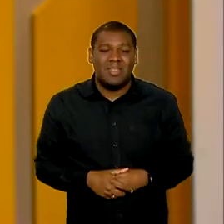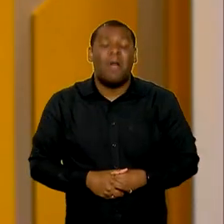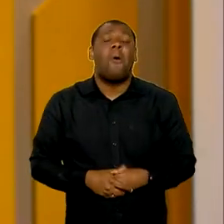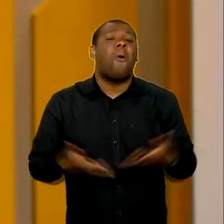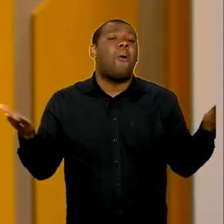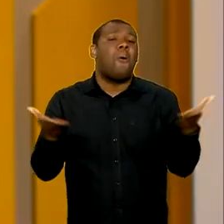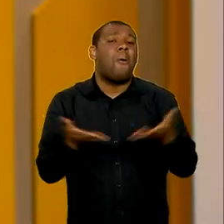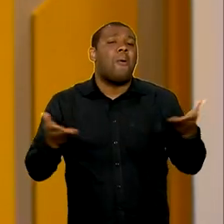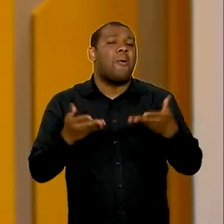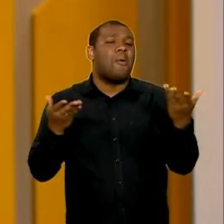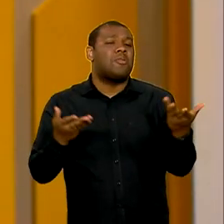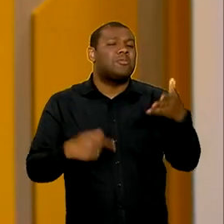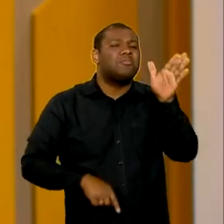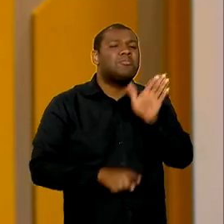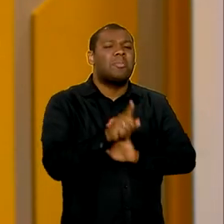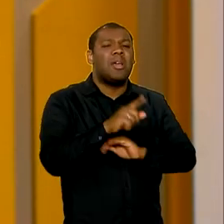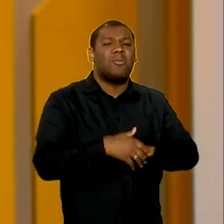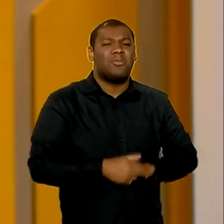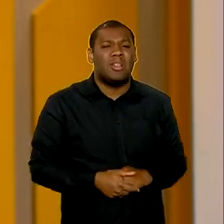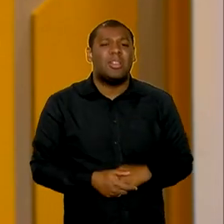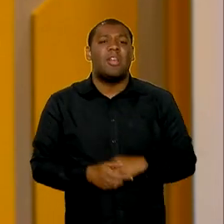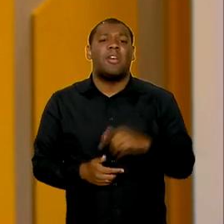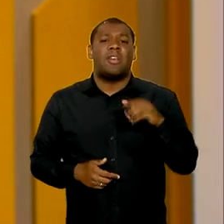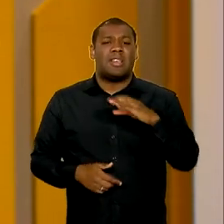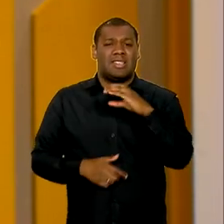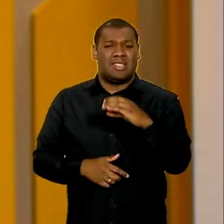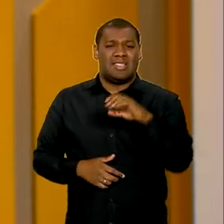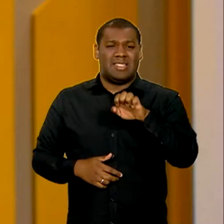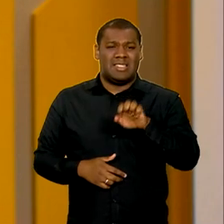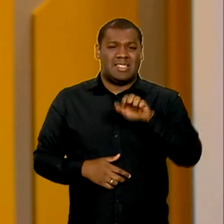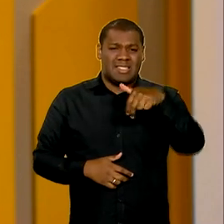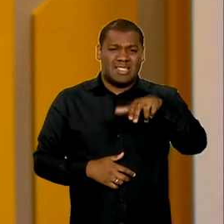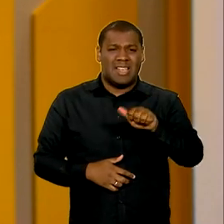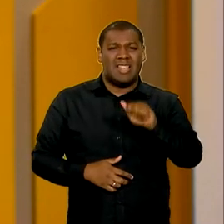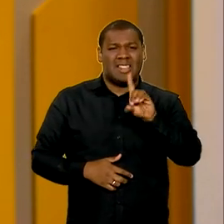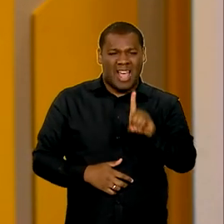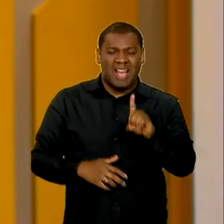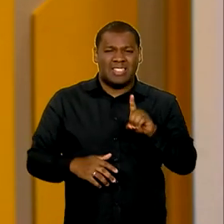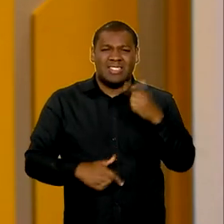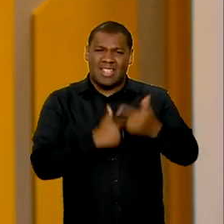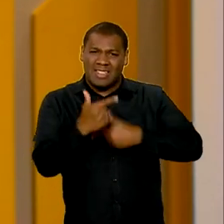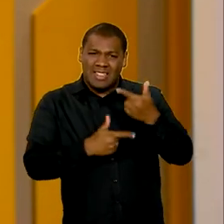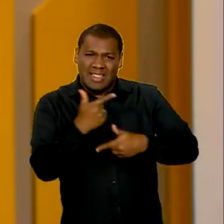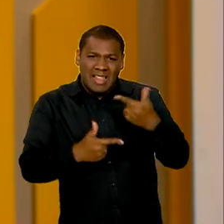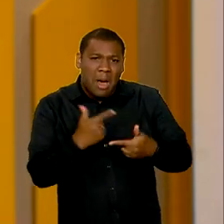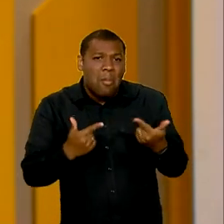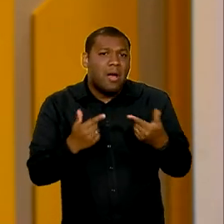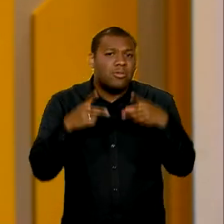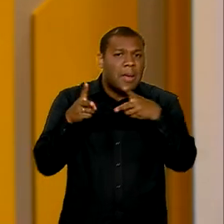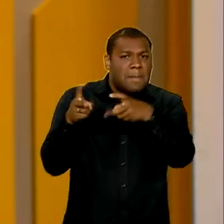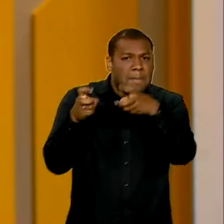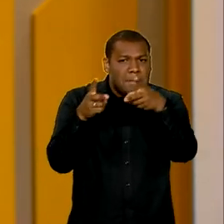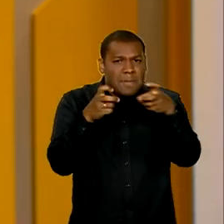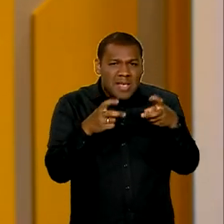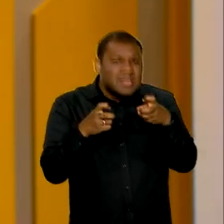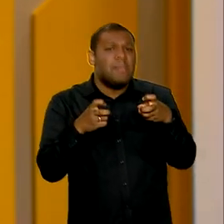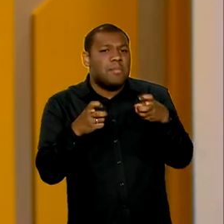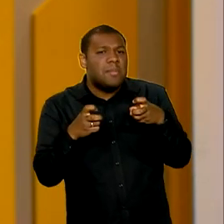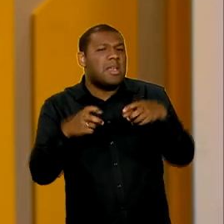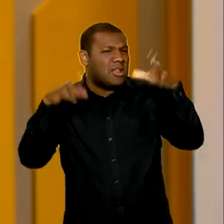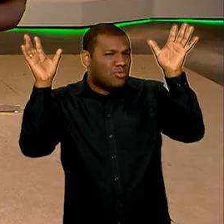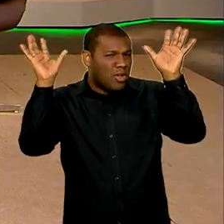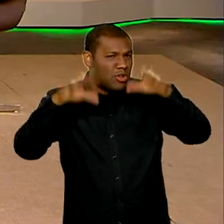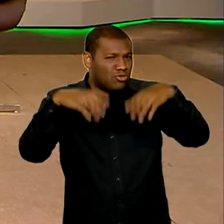princípio, te perguntando como foi o trabalho preventivo do Senado diante dos riscos identificados com essa previsão de chuvas